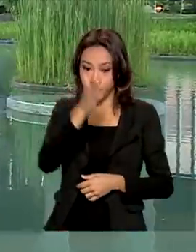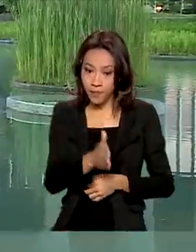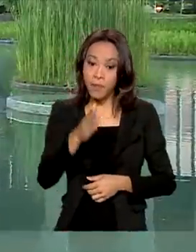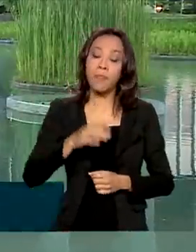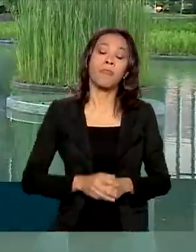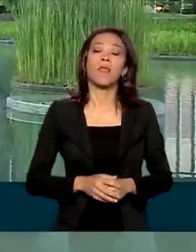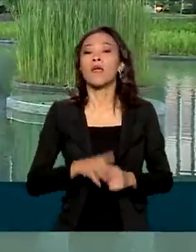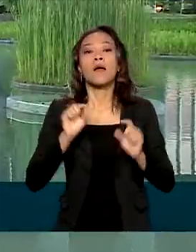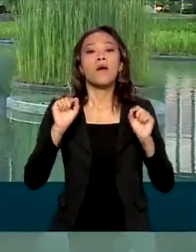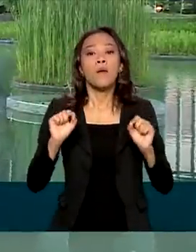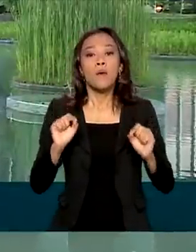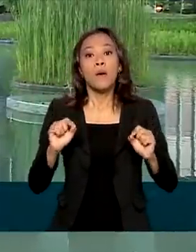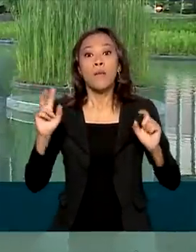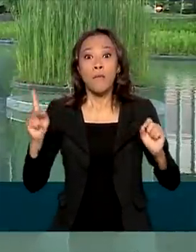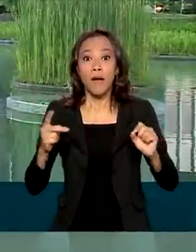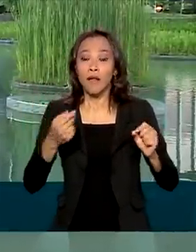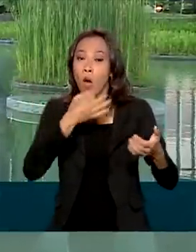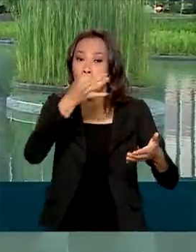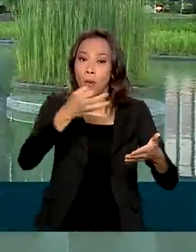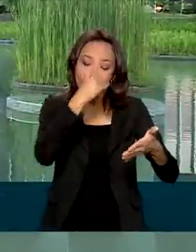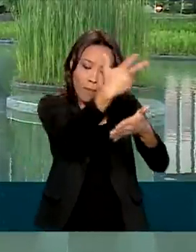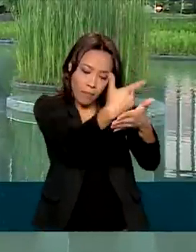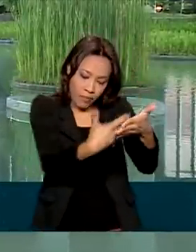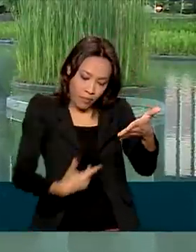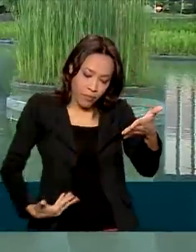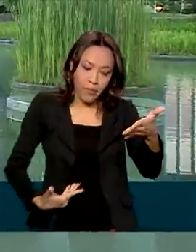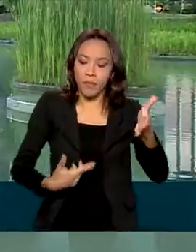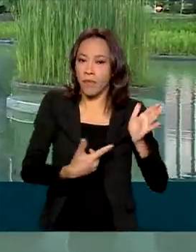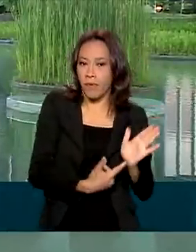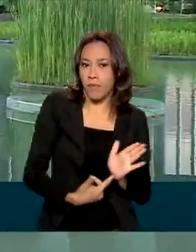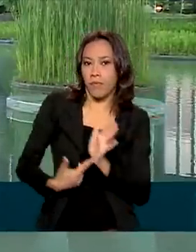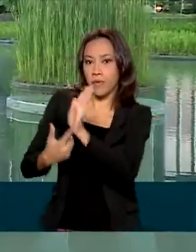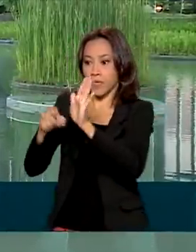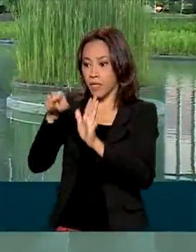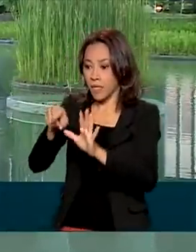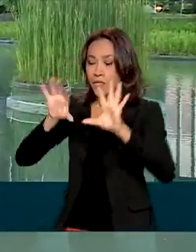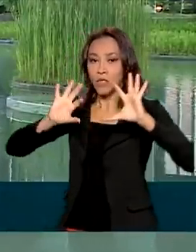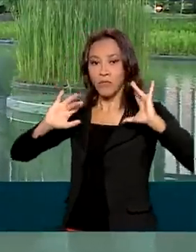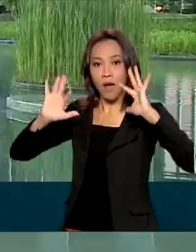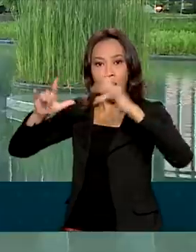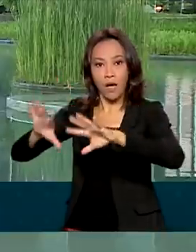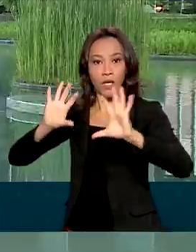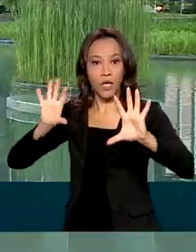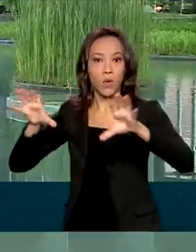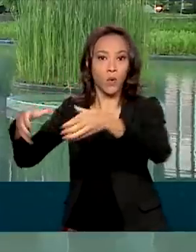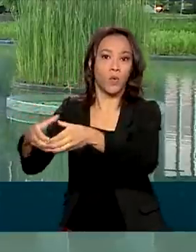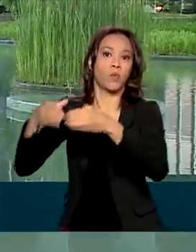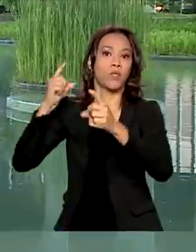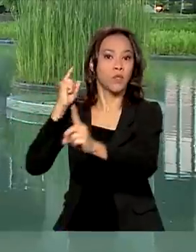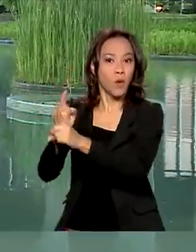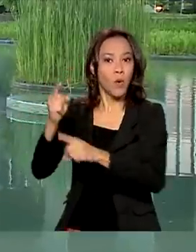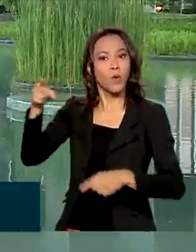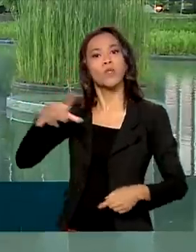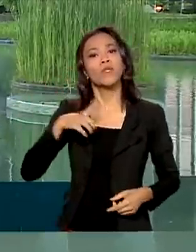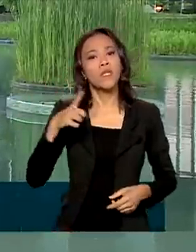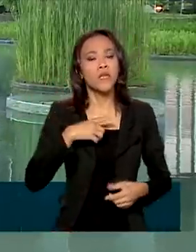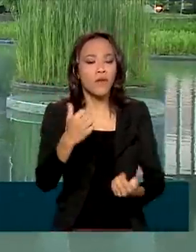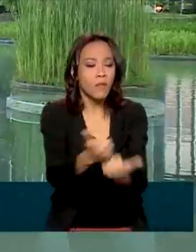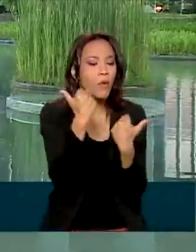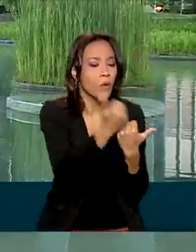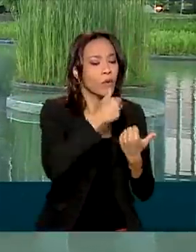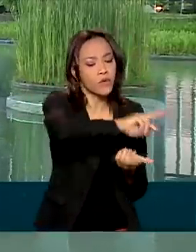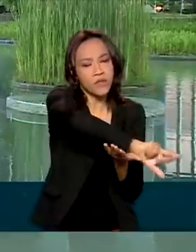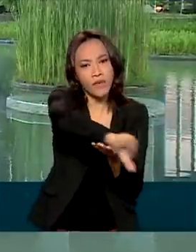posicionamento oficial do Brasil na cúpula do clima, o governo federal buscou contribuições de diversos setores,